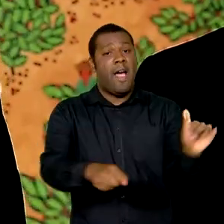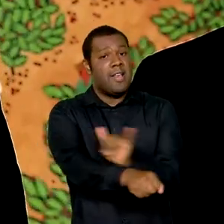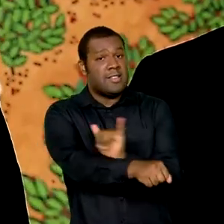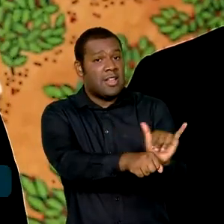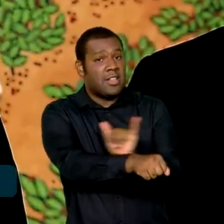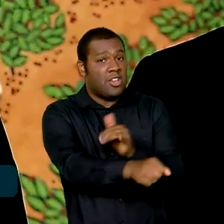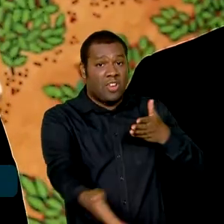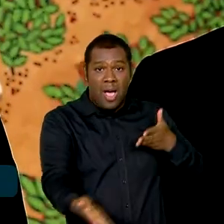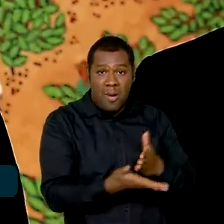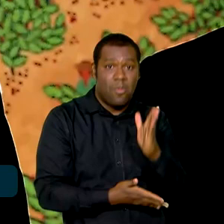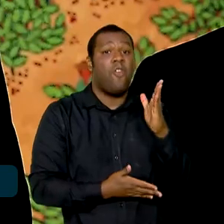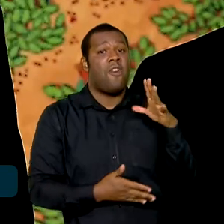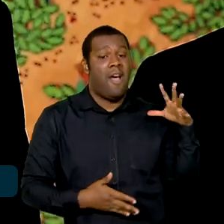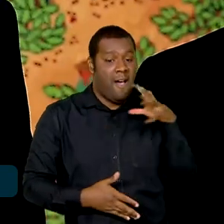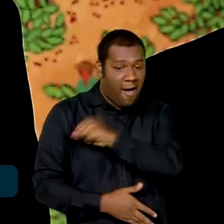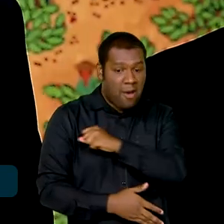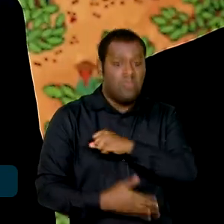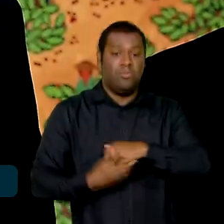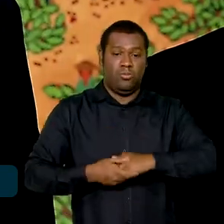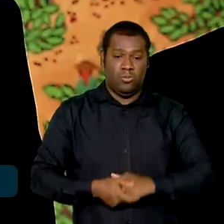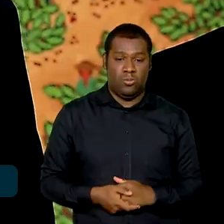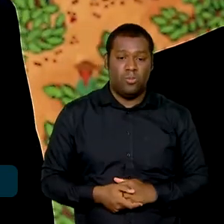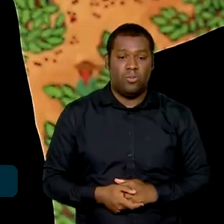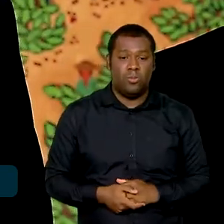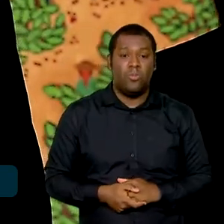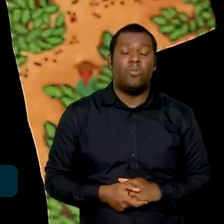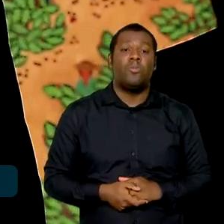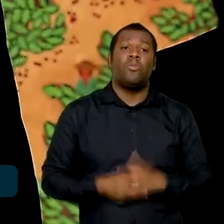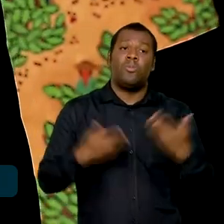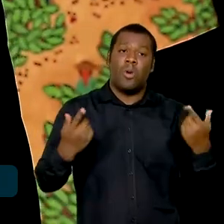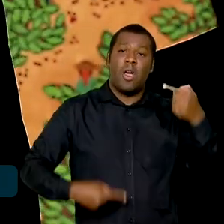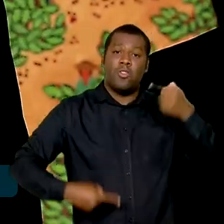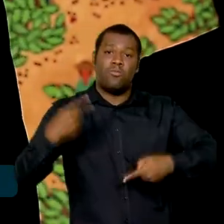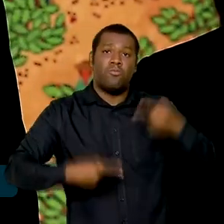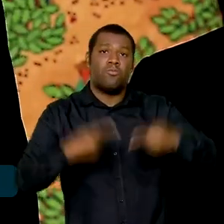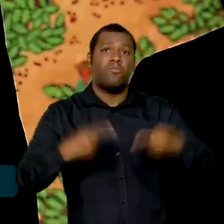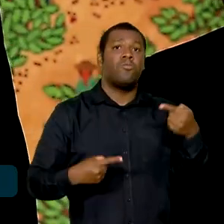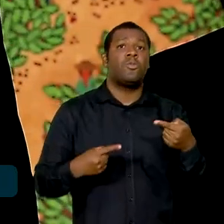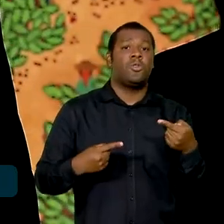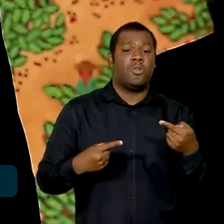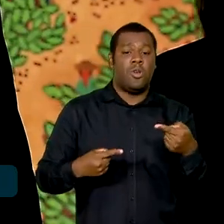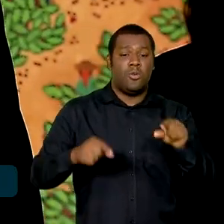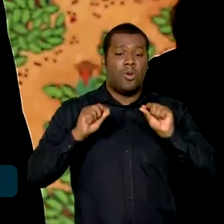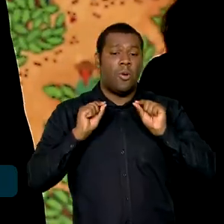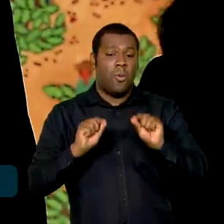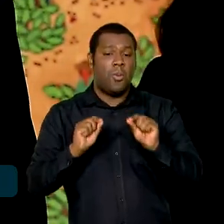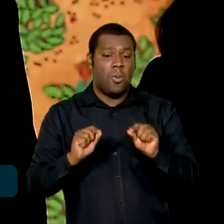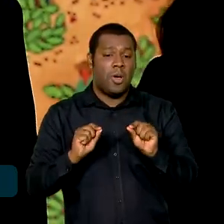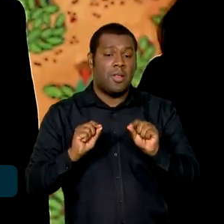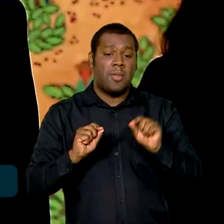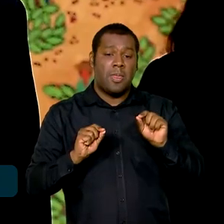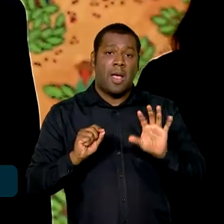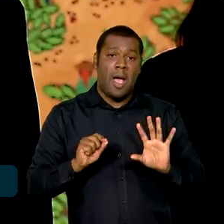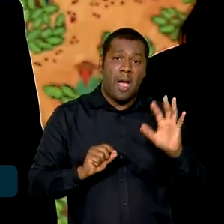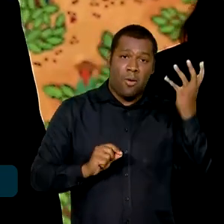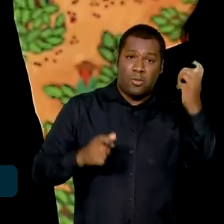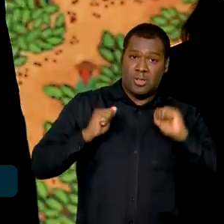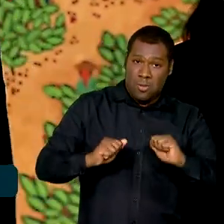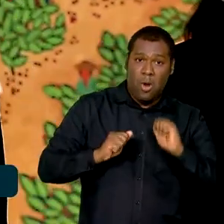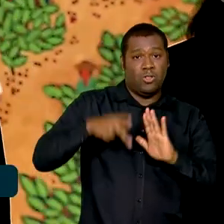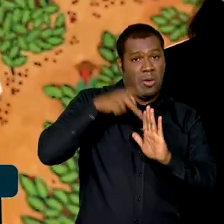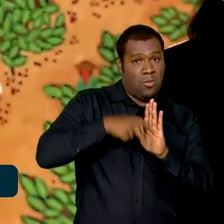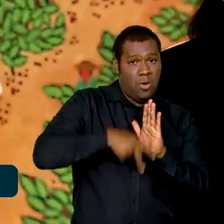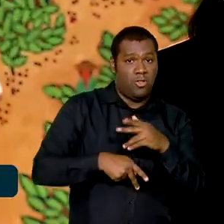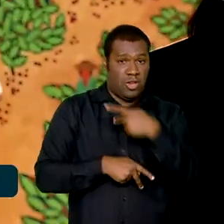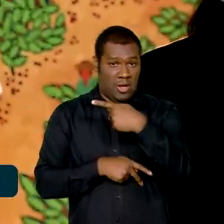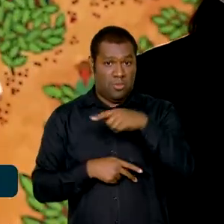Não está descartado, neste processo de discussão, a iniciativa, por exemplo, de mandar um PL de urgência emergente com